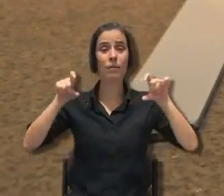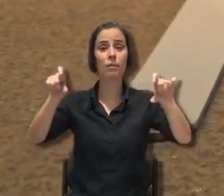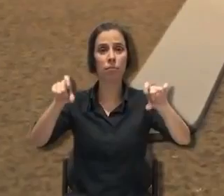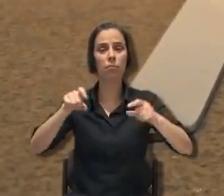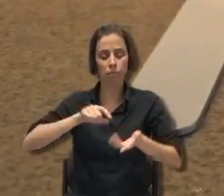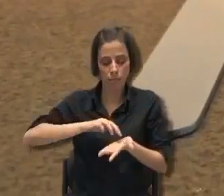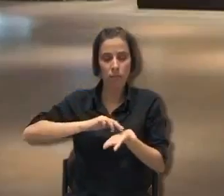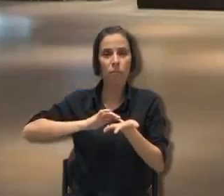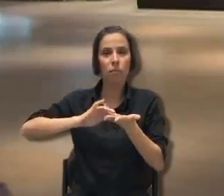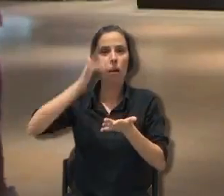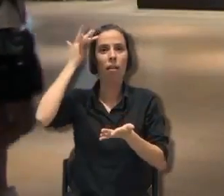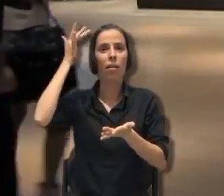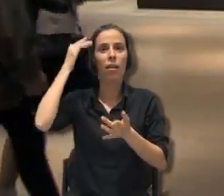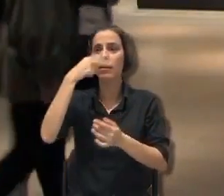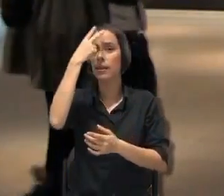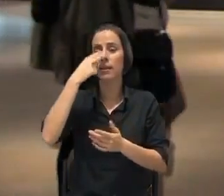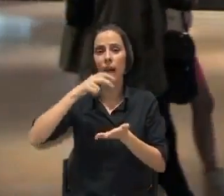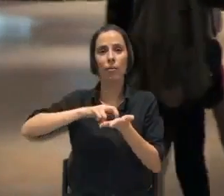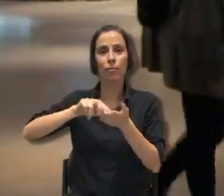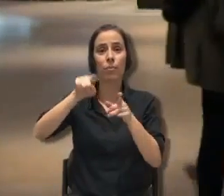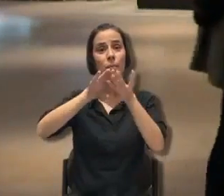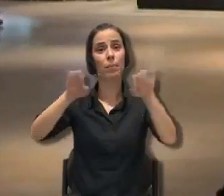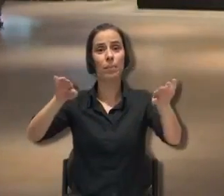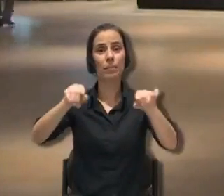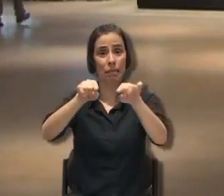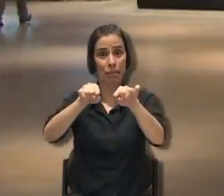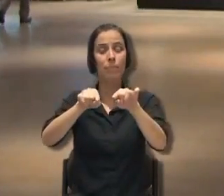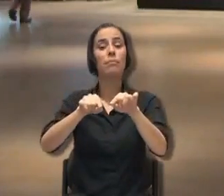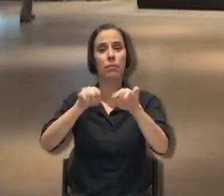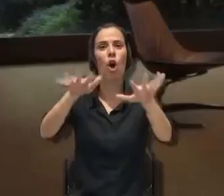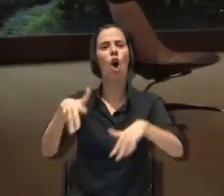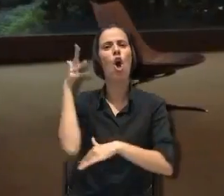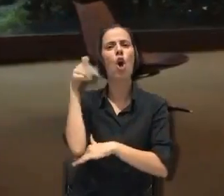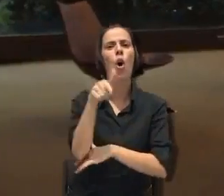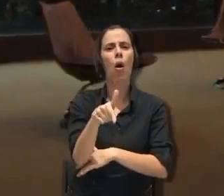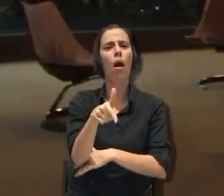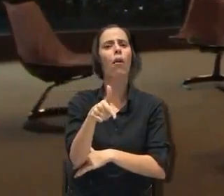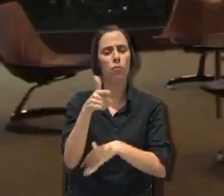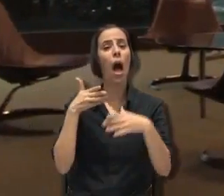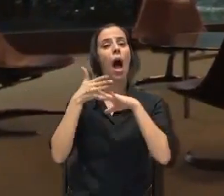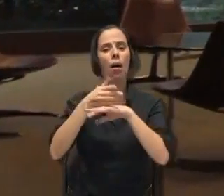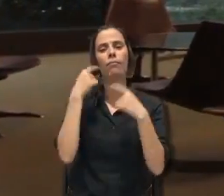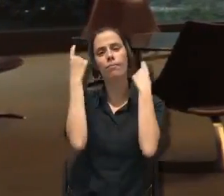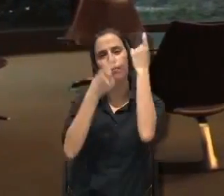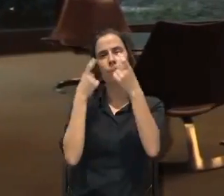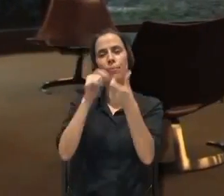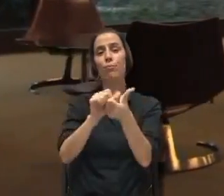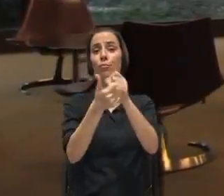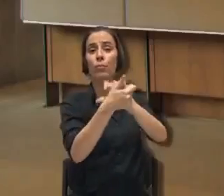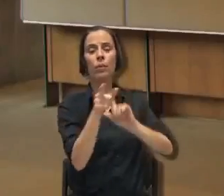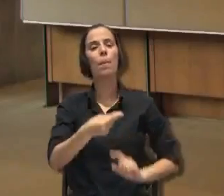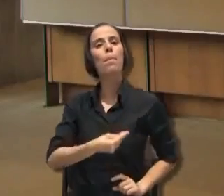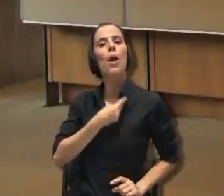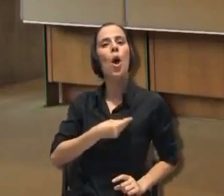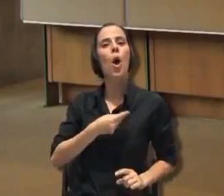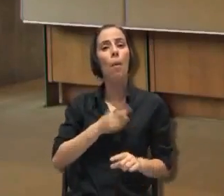A recepção possui agora um piso tátil, facilita o caminho até ao balcão. Na zona de congressos, a acessibilidade